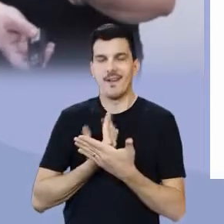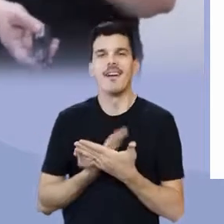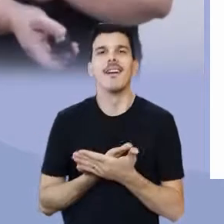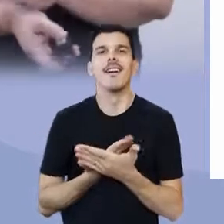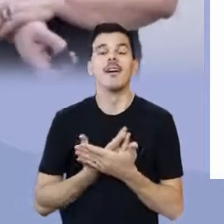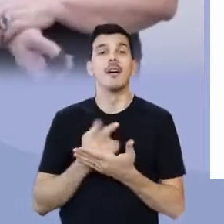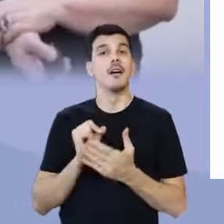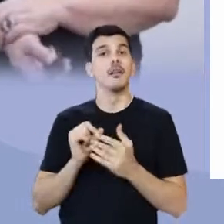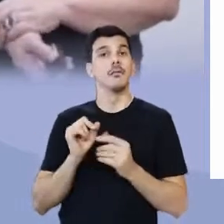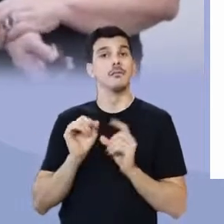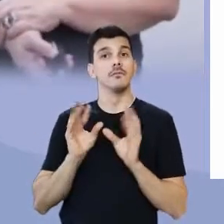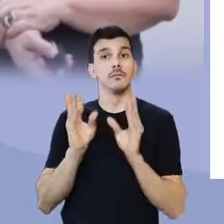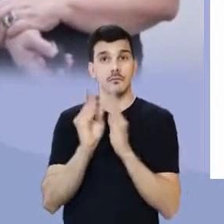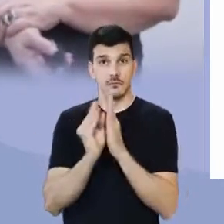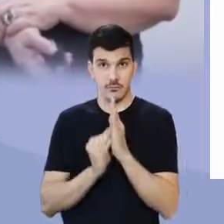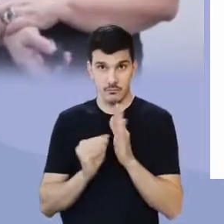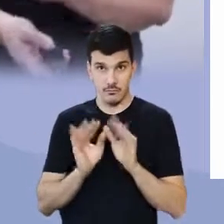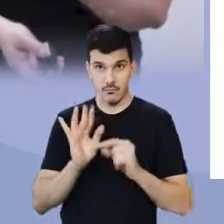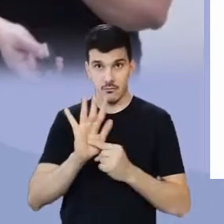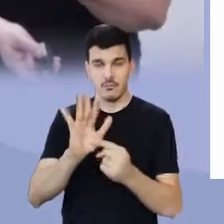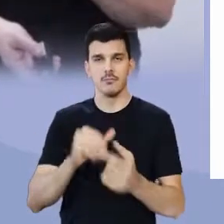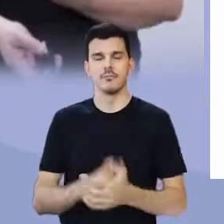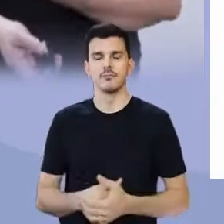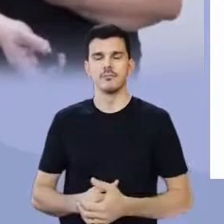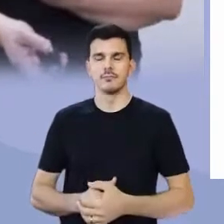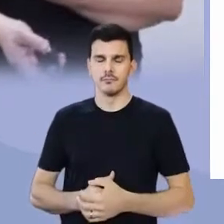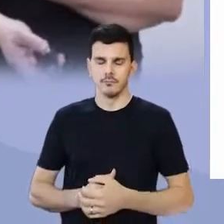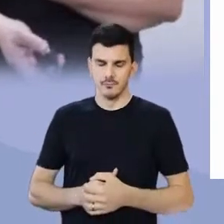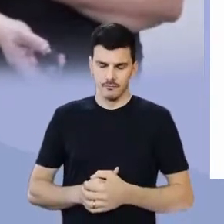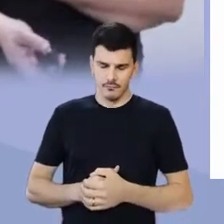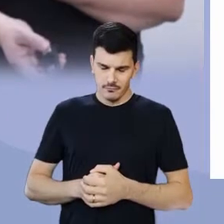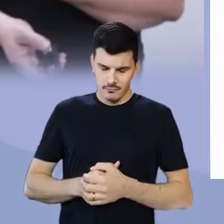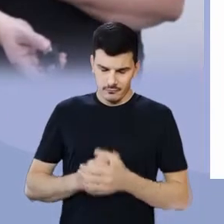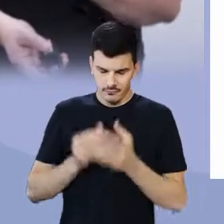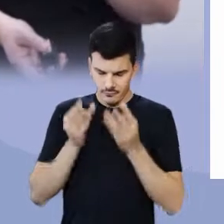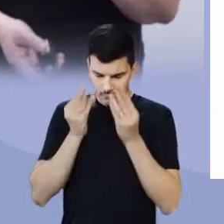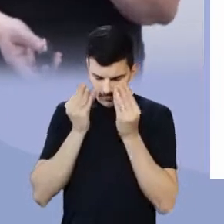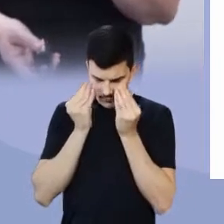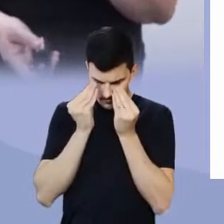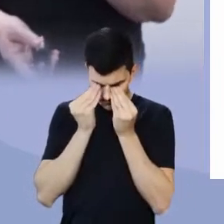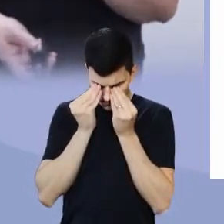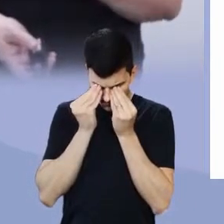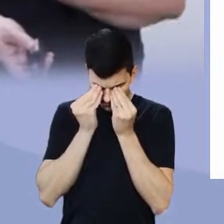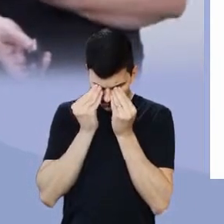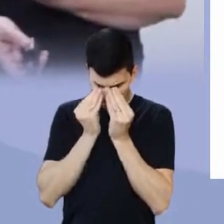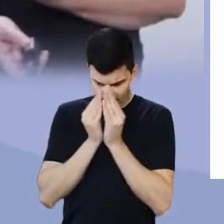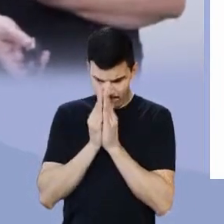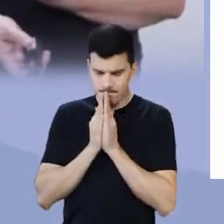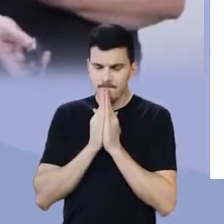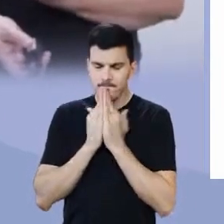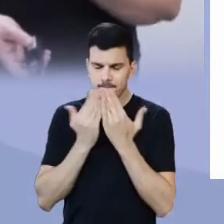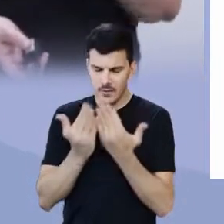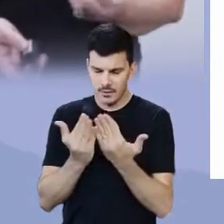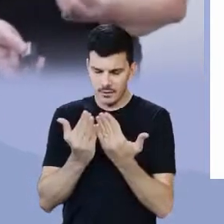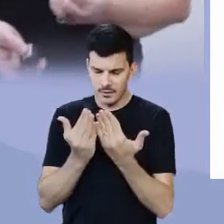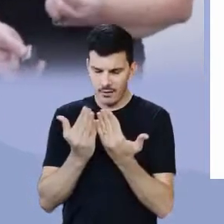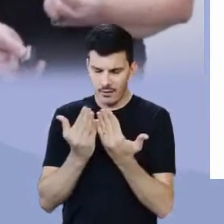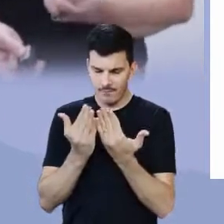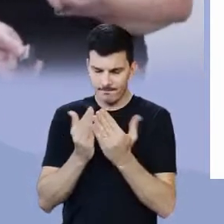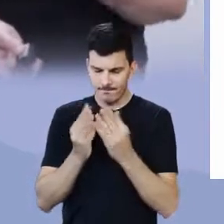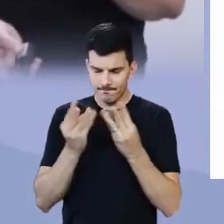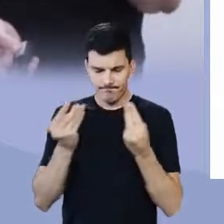a seguinte mensagem. Fechei os olhos e pedi um favor ao